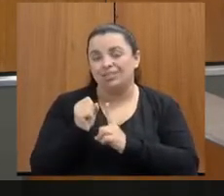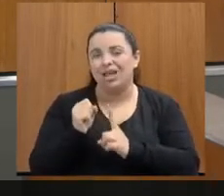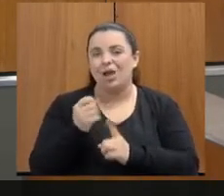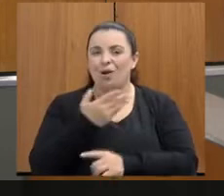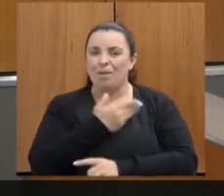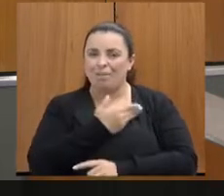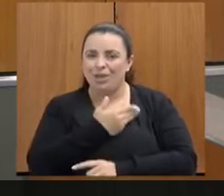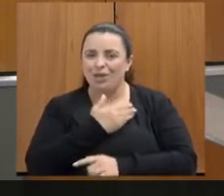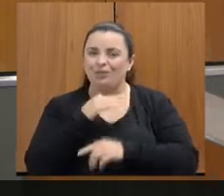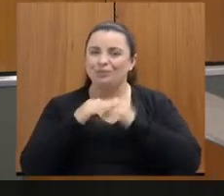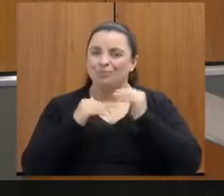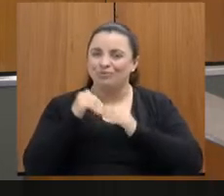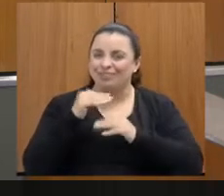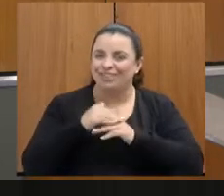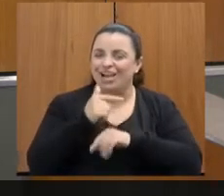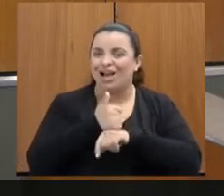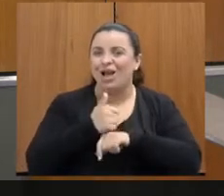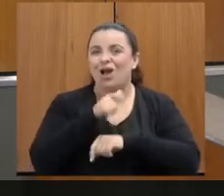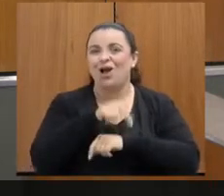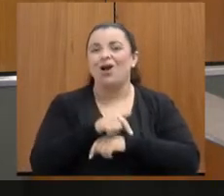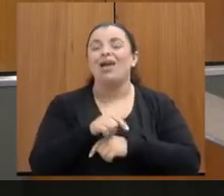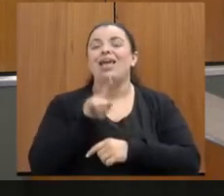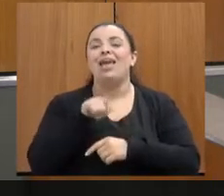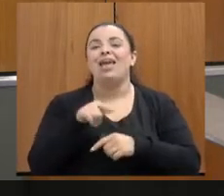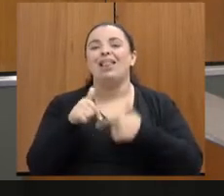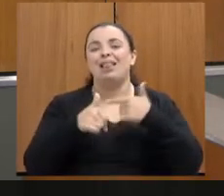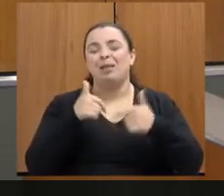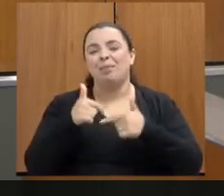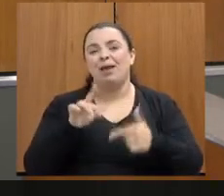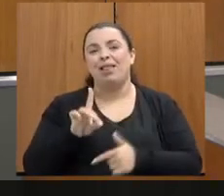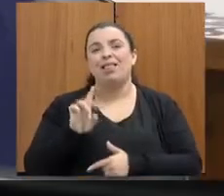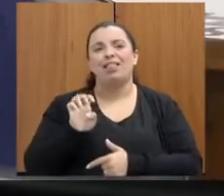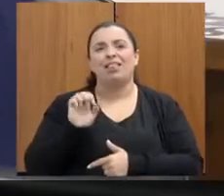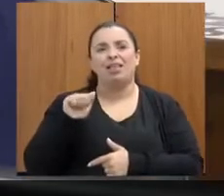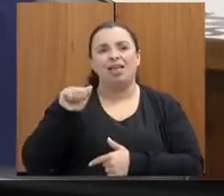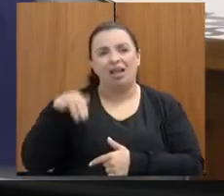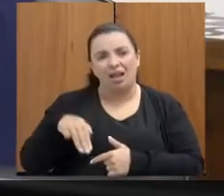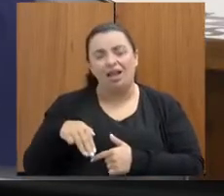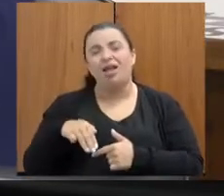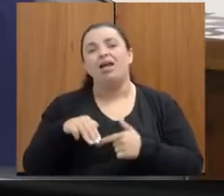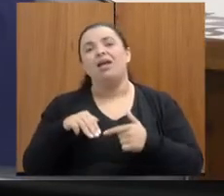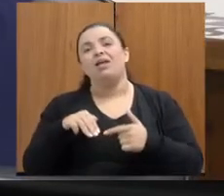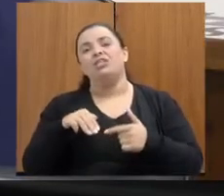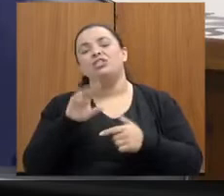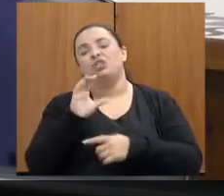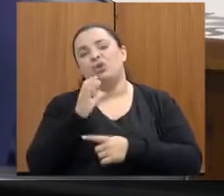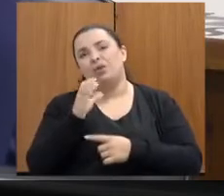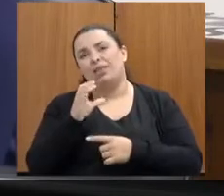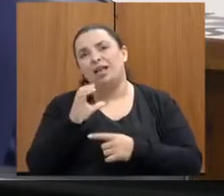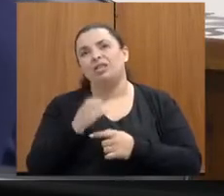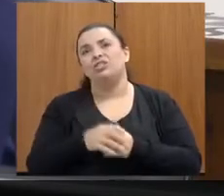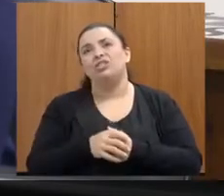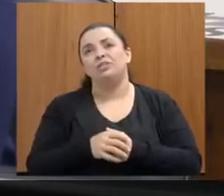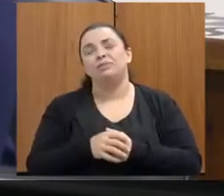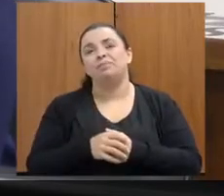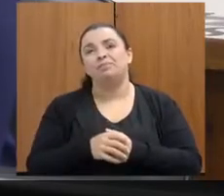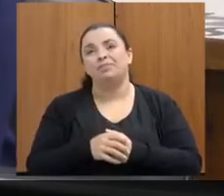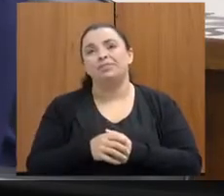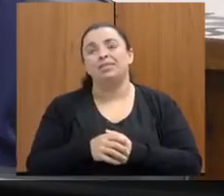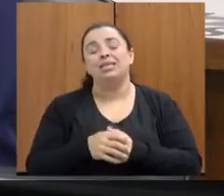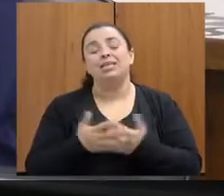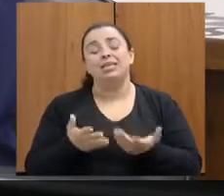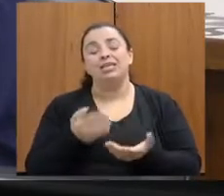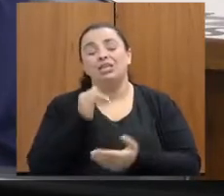colega, da Delegacia Especializada de Atendimento à Mulher da DEAN de Contagem. E, Felipe,